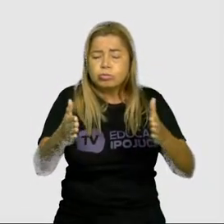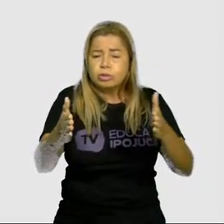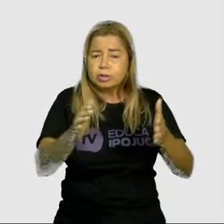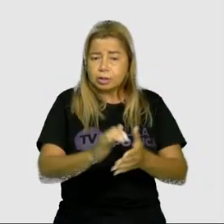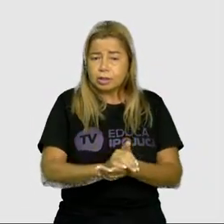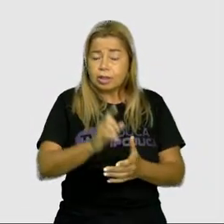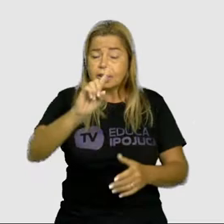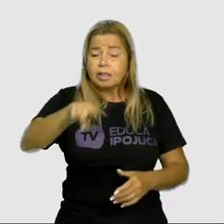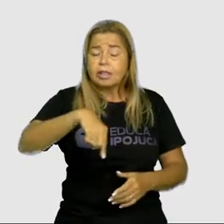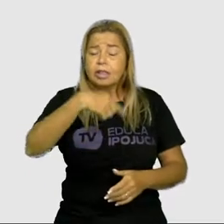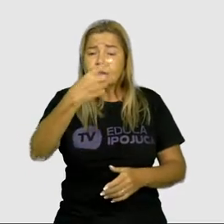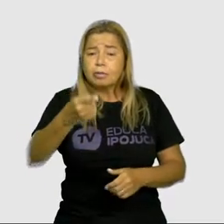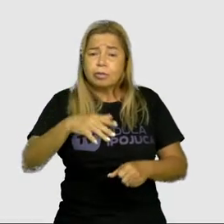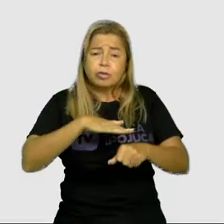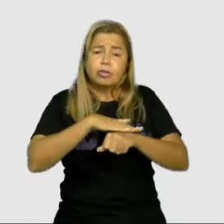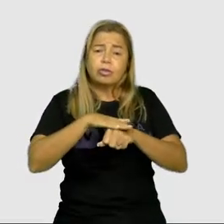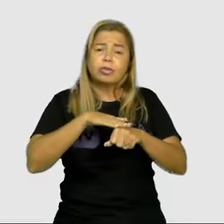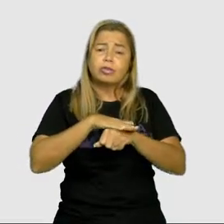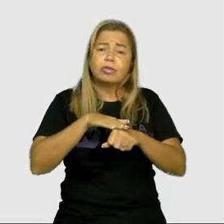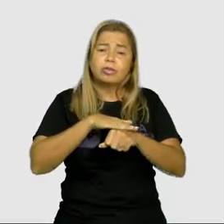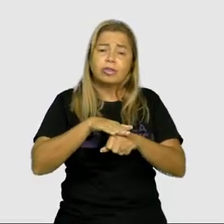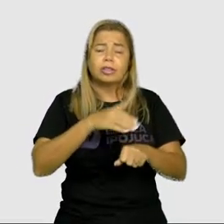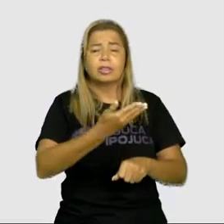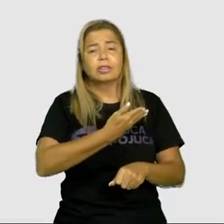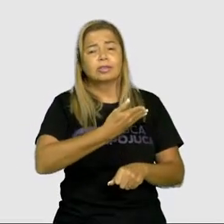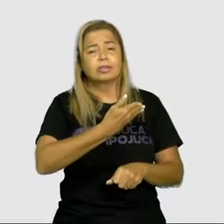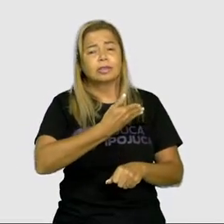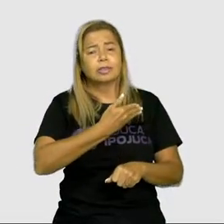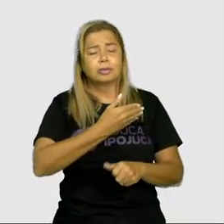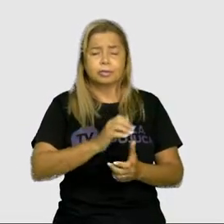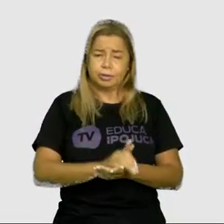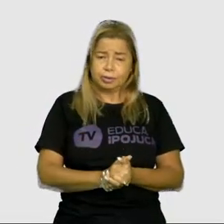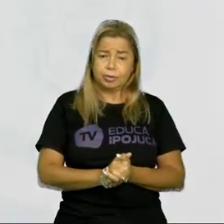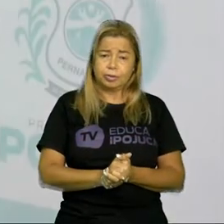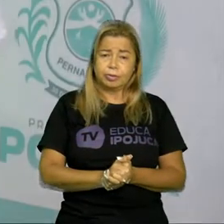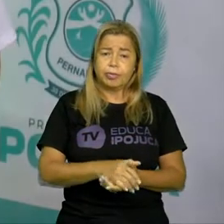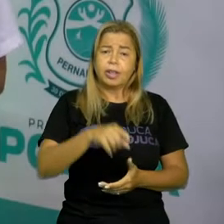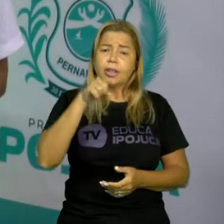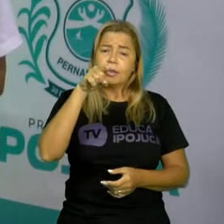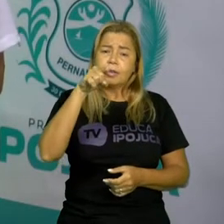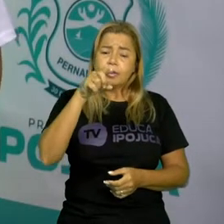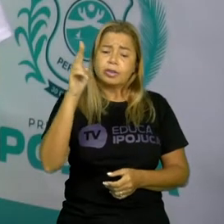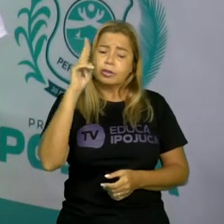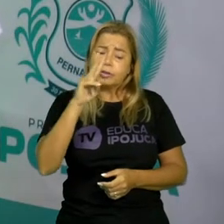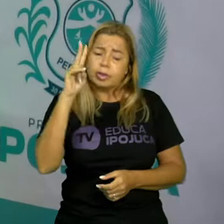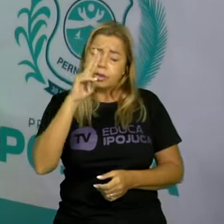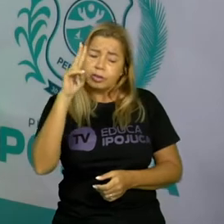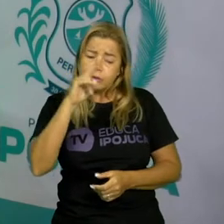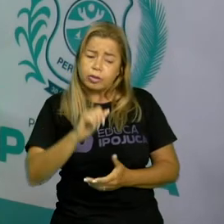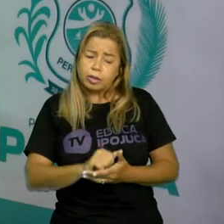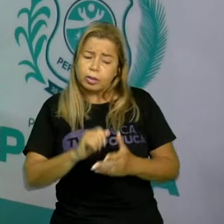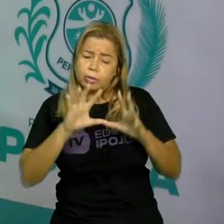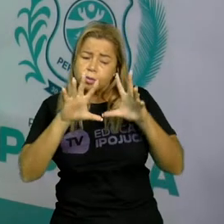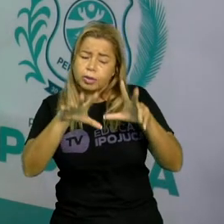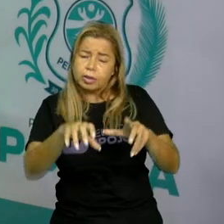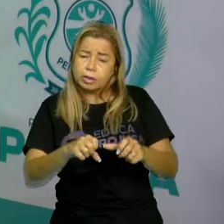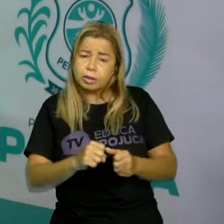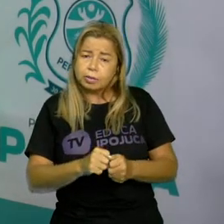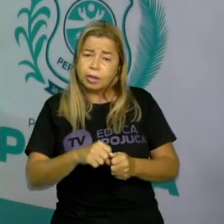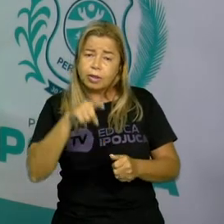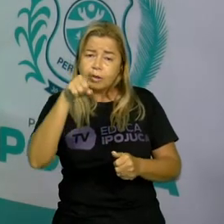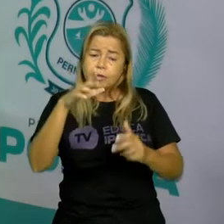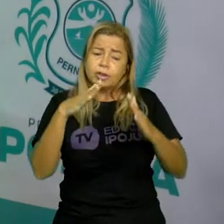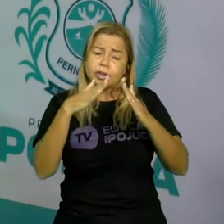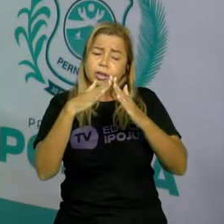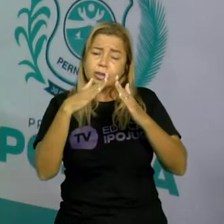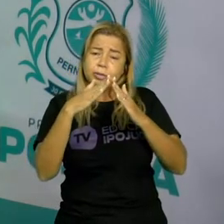com os colegas. Ou seja, vocês irão observar um animalzinho. Se você mora num sítio